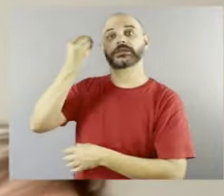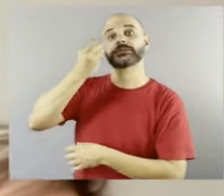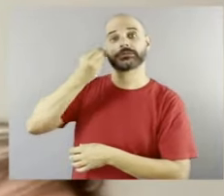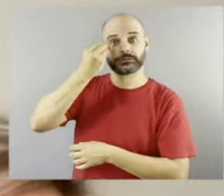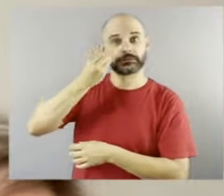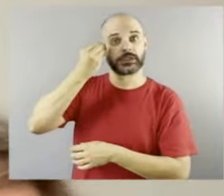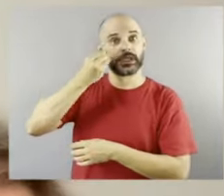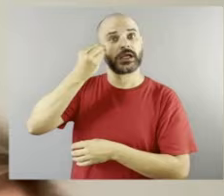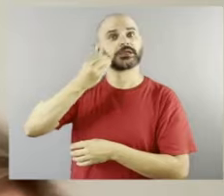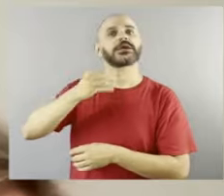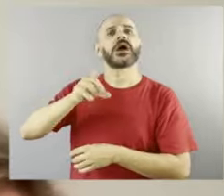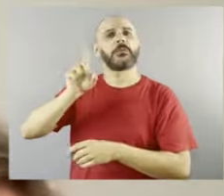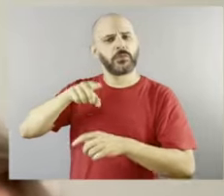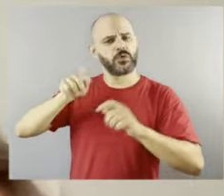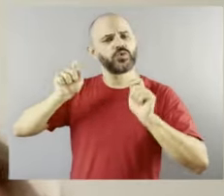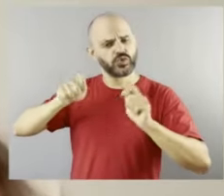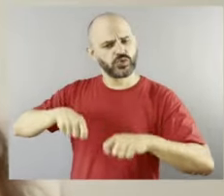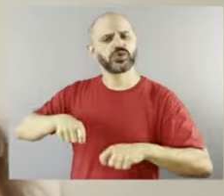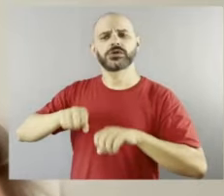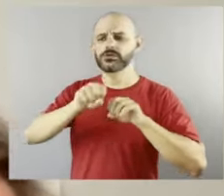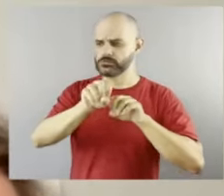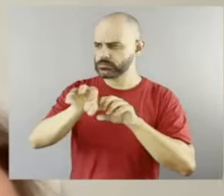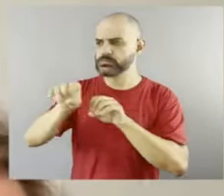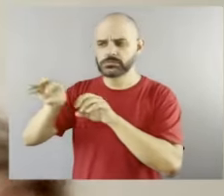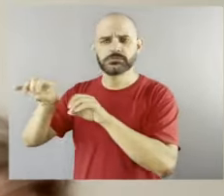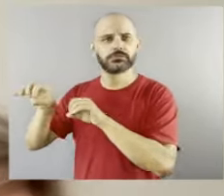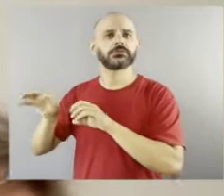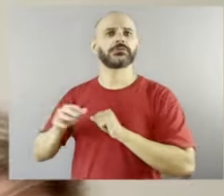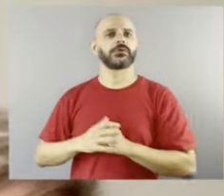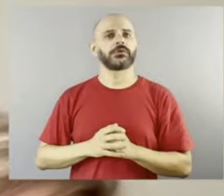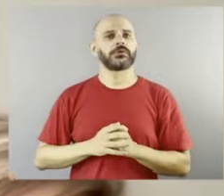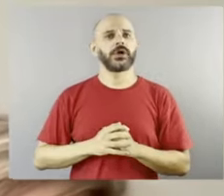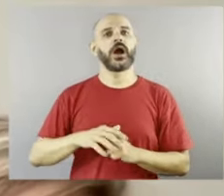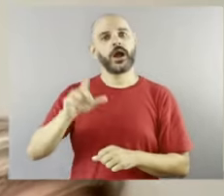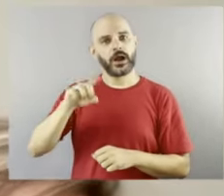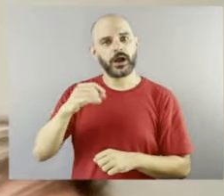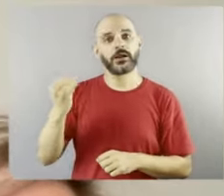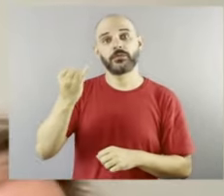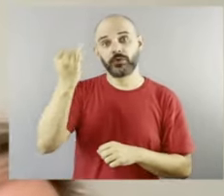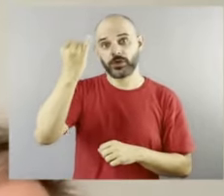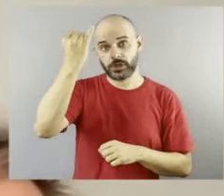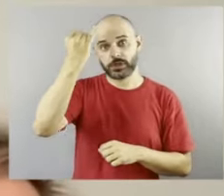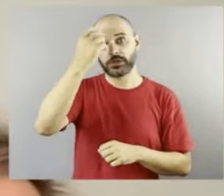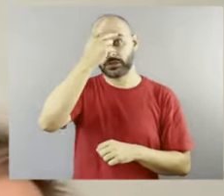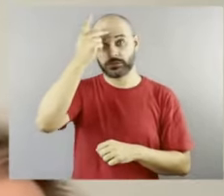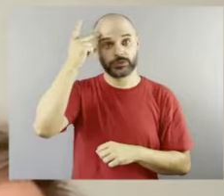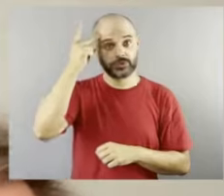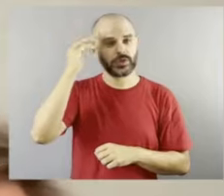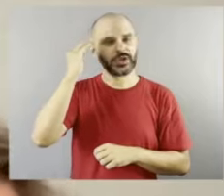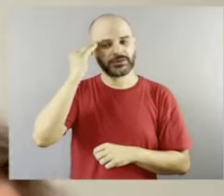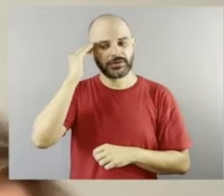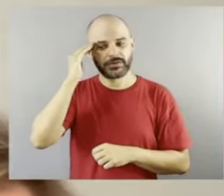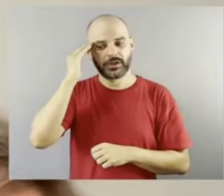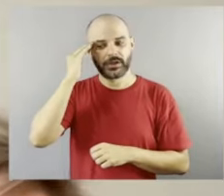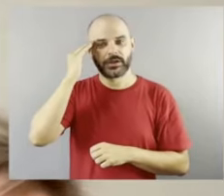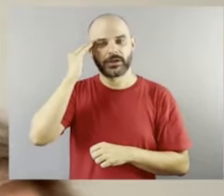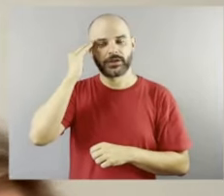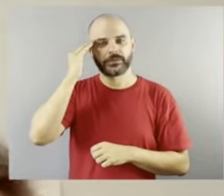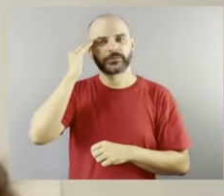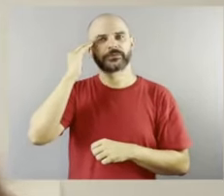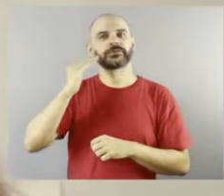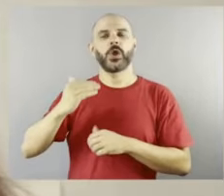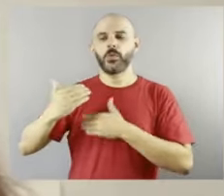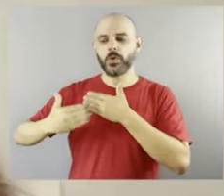aprender e de ensinar também. Então, assim, eu acho que é muito importante que as pessoas entendam que o percurso e a